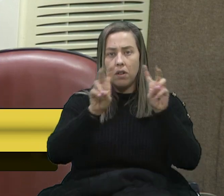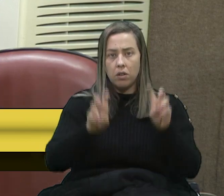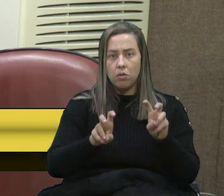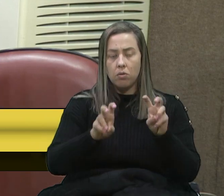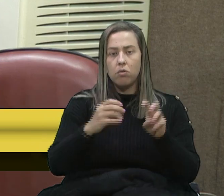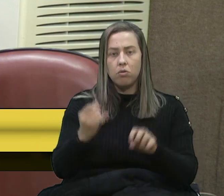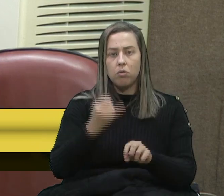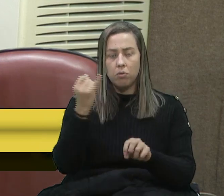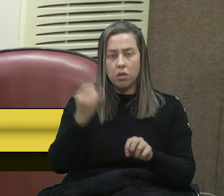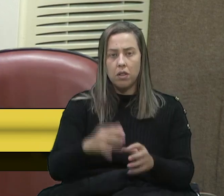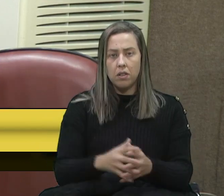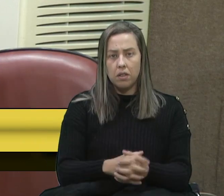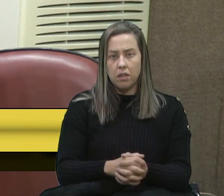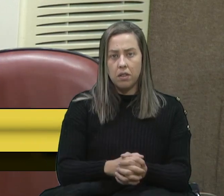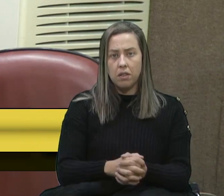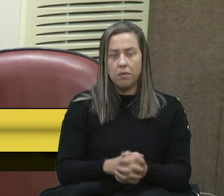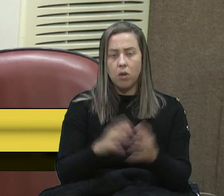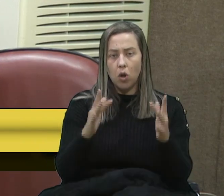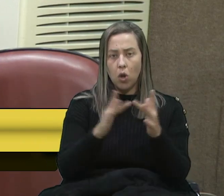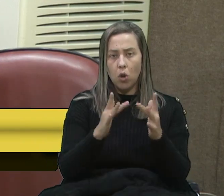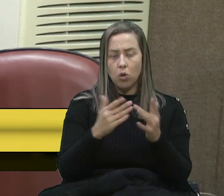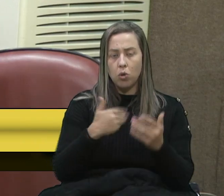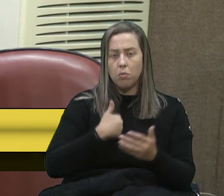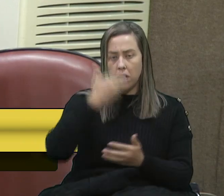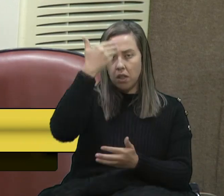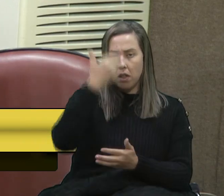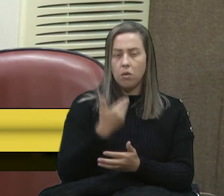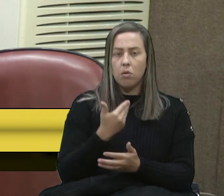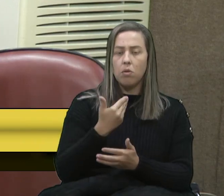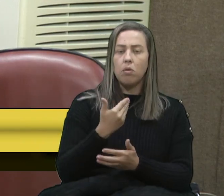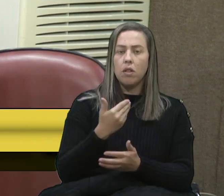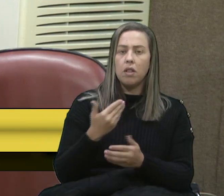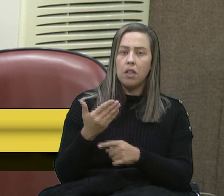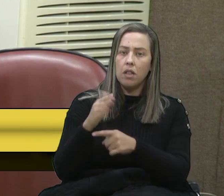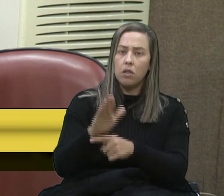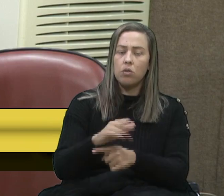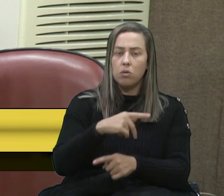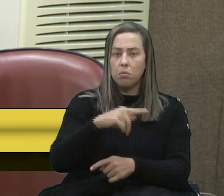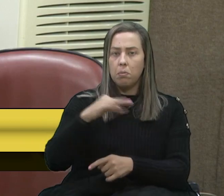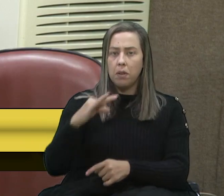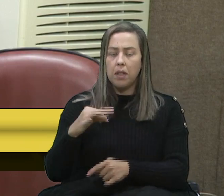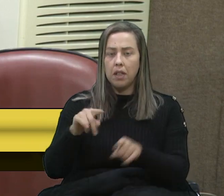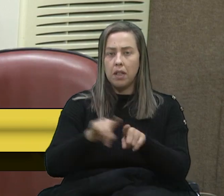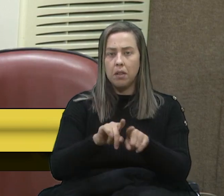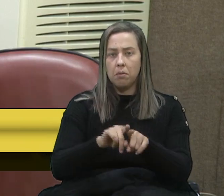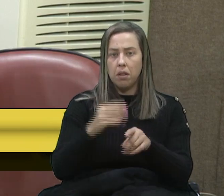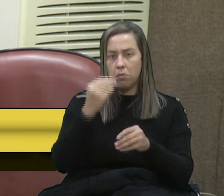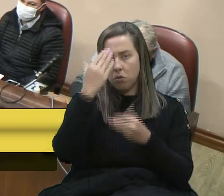importância. Conte comigo e conte com a bancada do PT da Assembleia Legislativa. Muito obrigada. Obrigada.